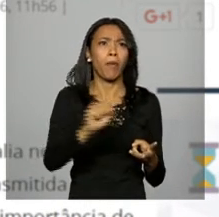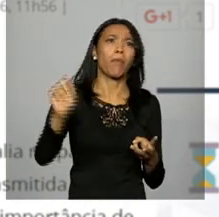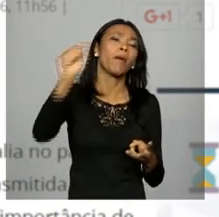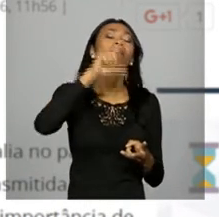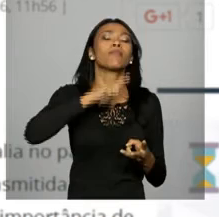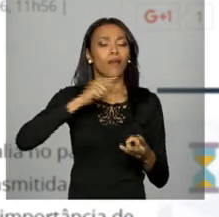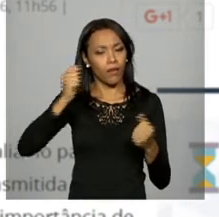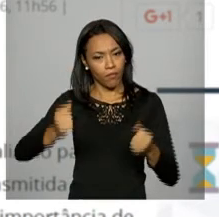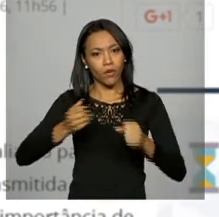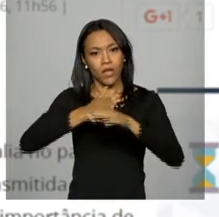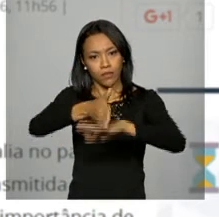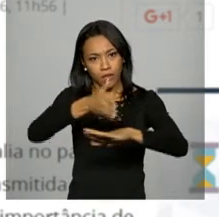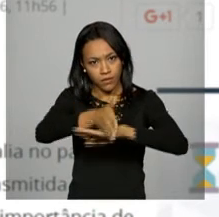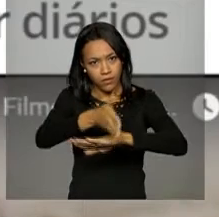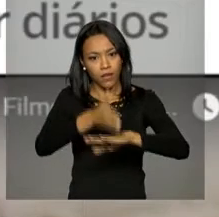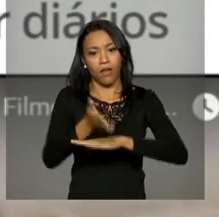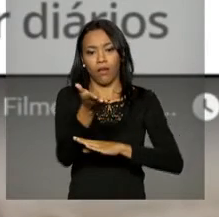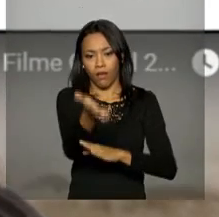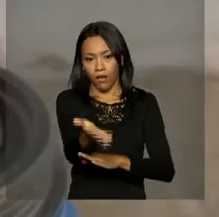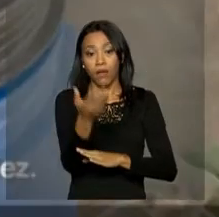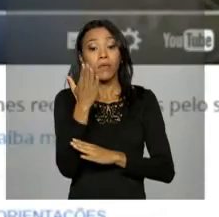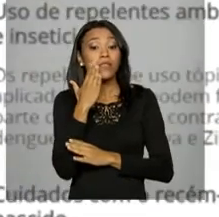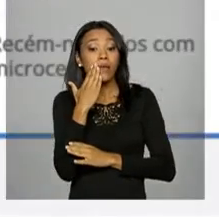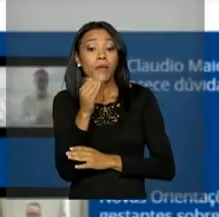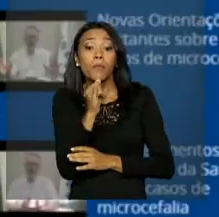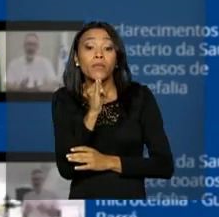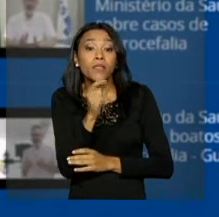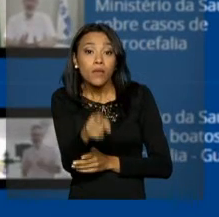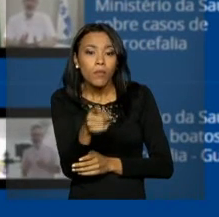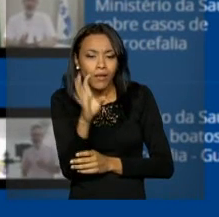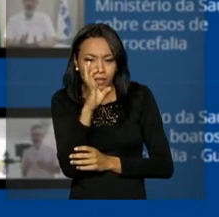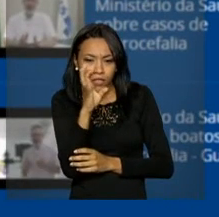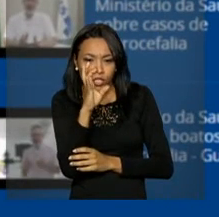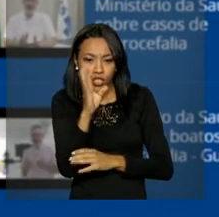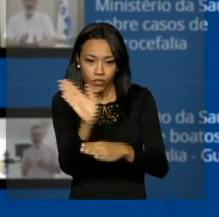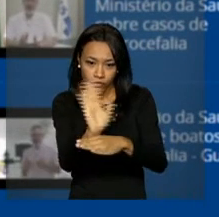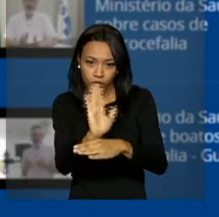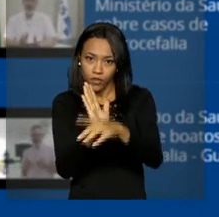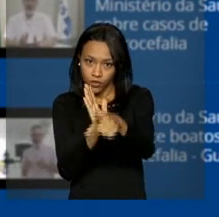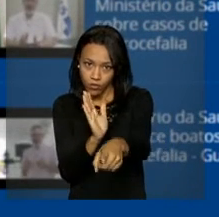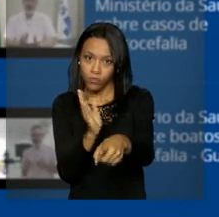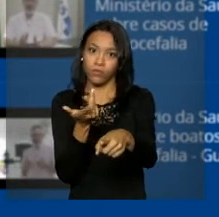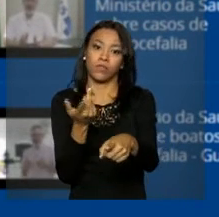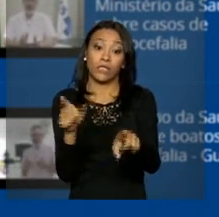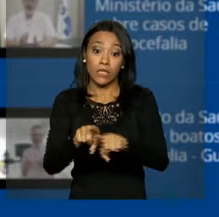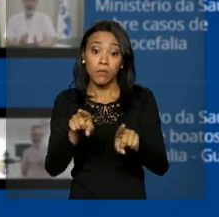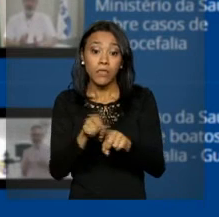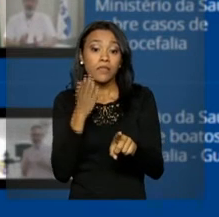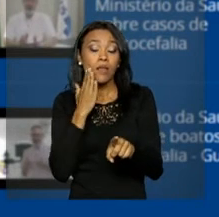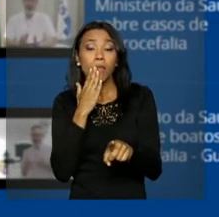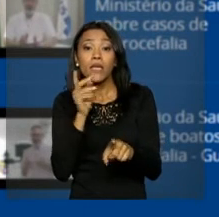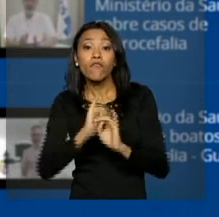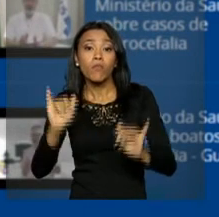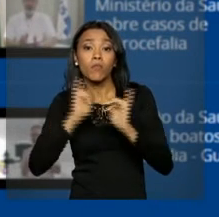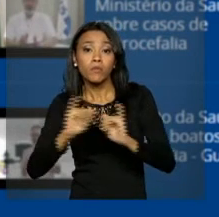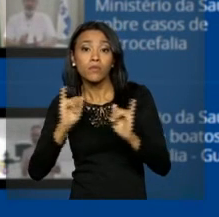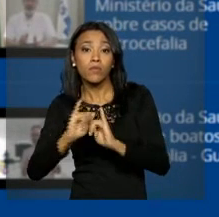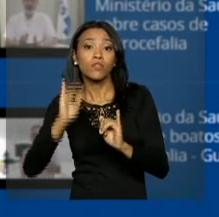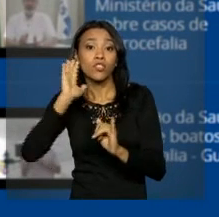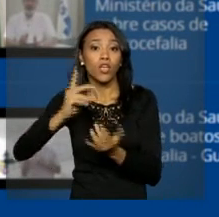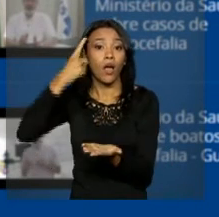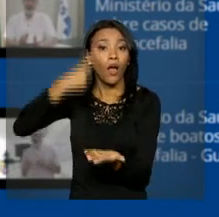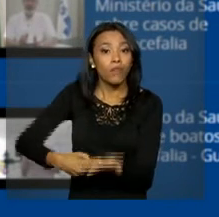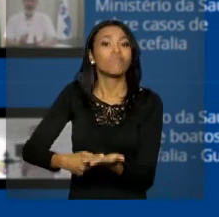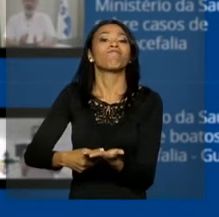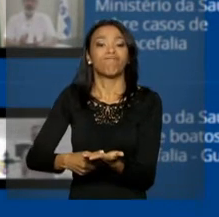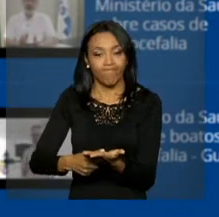próprio na página, onde é possível, por exemplo, assistir a vídeos e acessar os protocolos definidos pelo